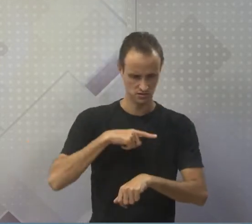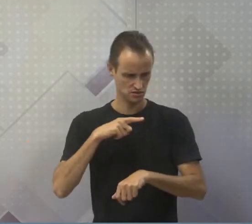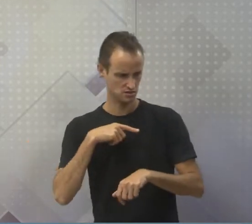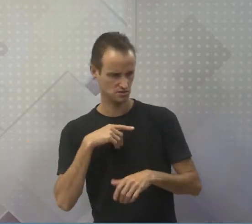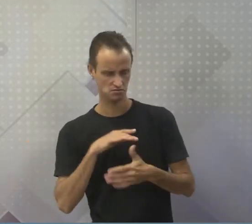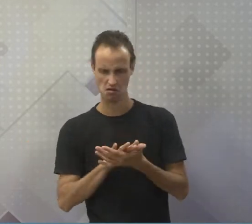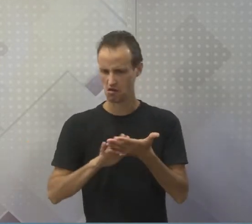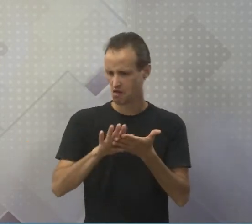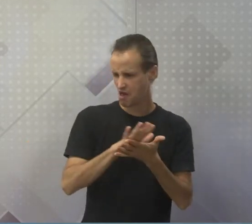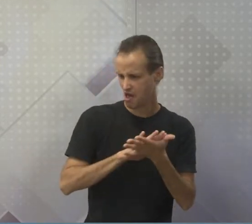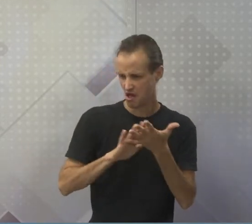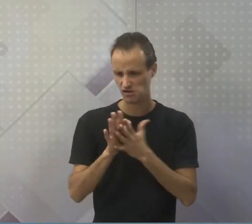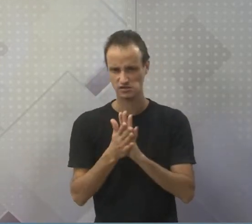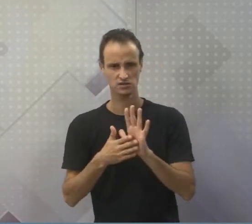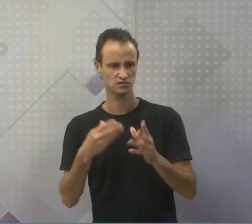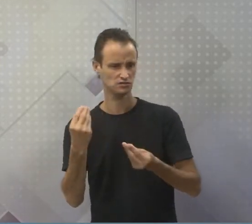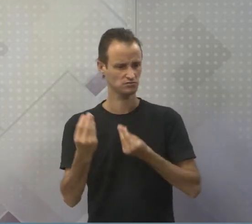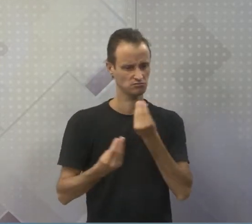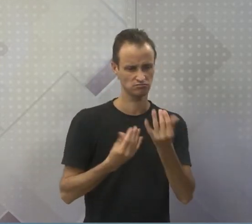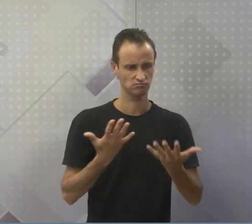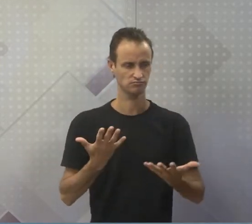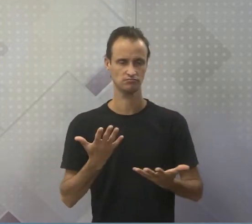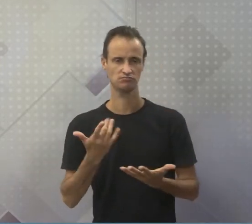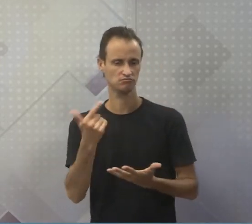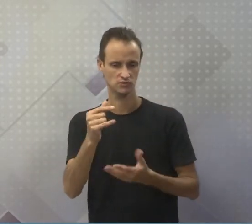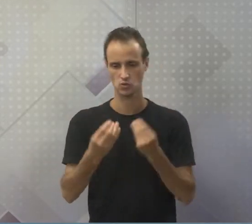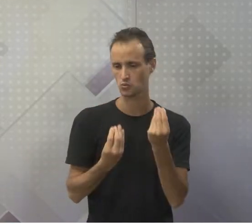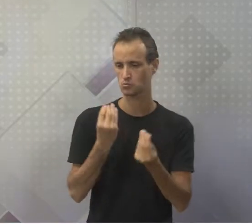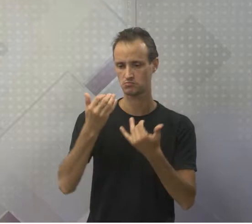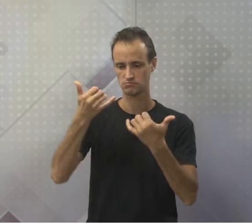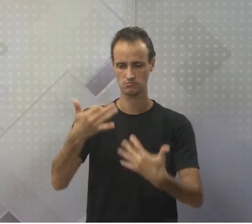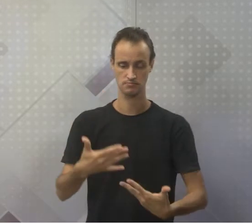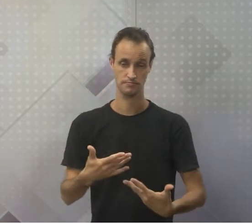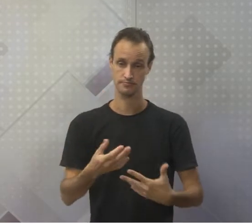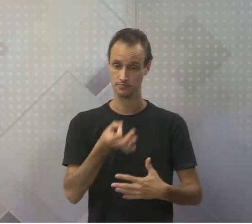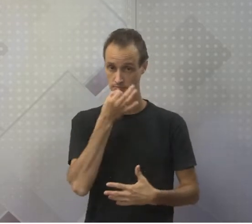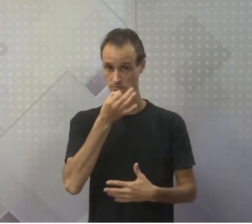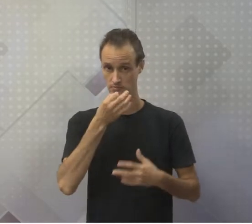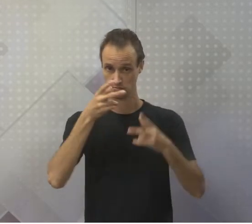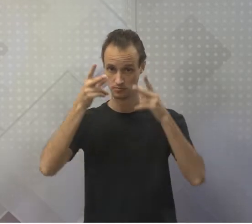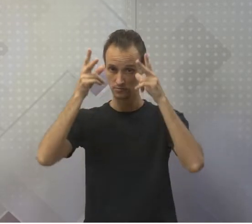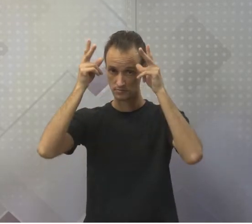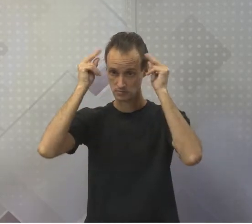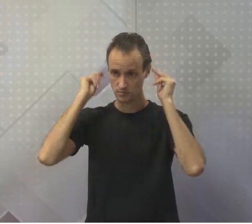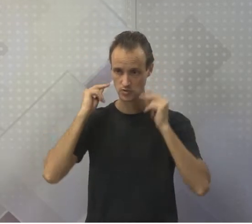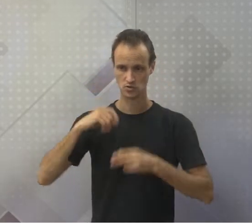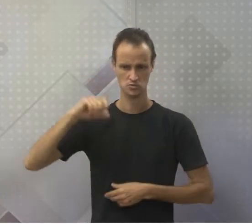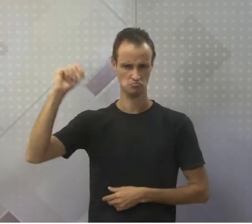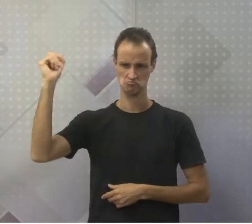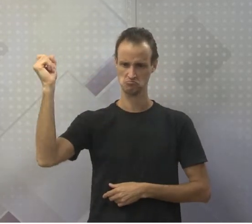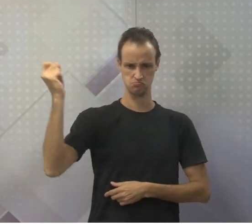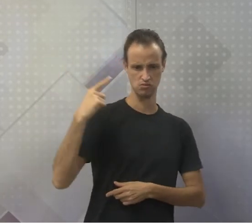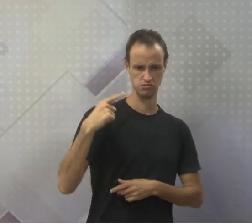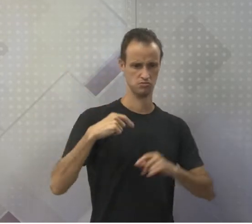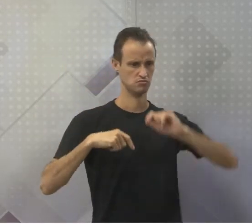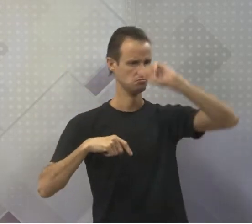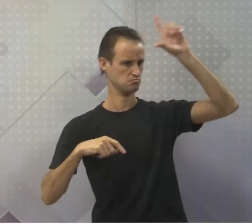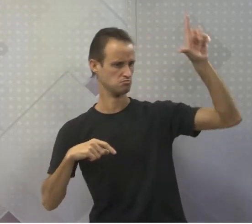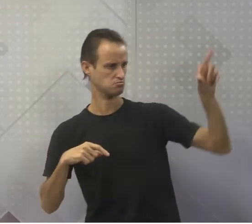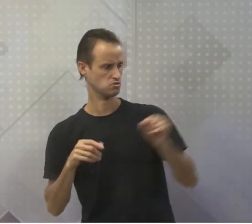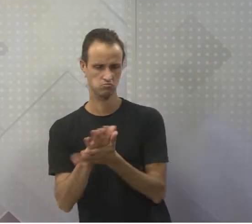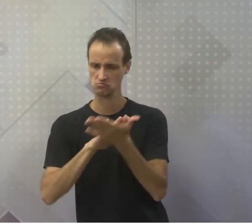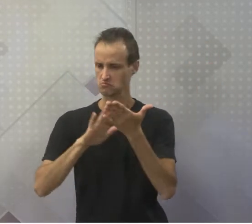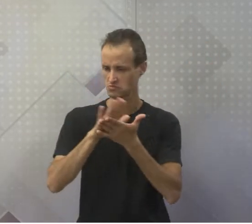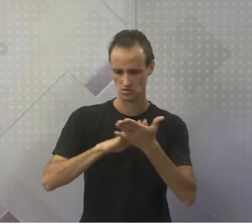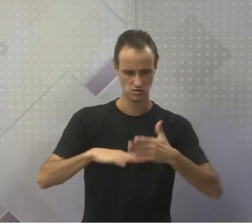Não tinha nada que você pudesse idealizar. Segundo os gregos, o sol não iluminava o dia e a lua não brilhava a noite. Não havia